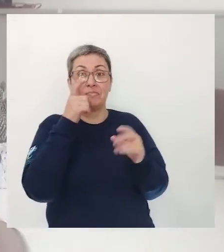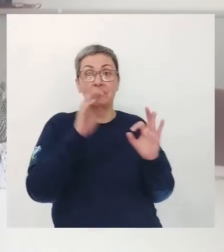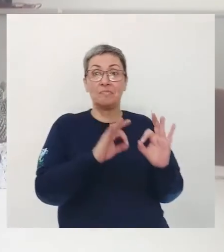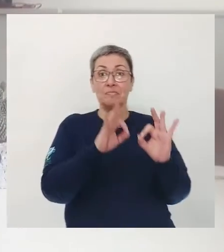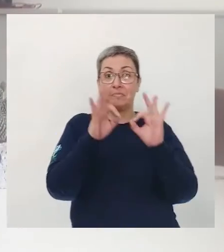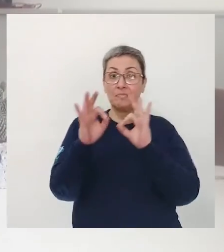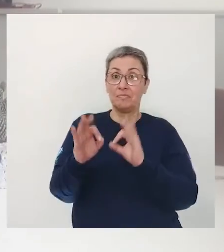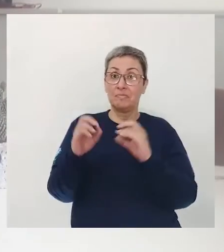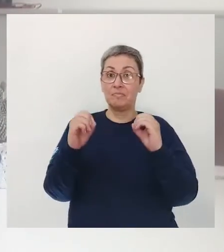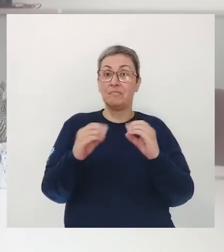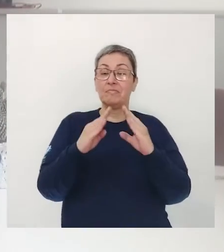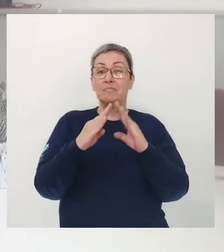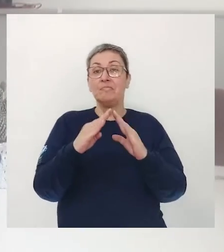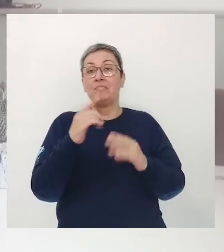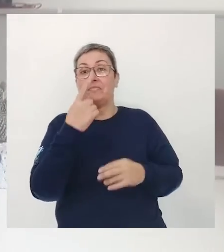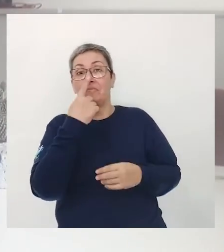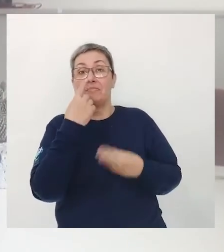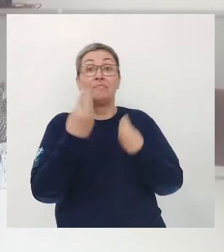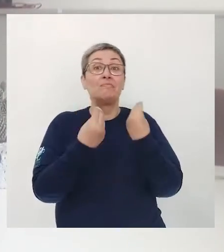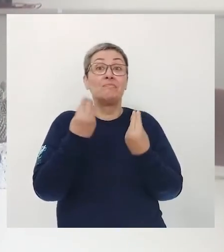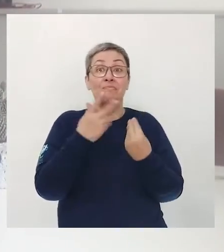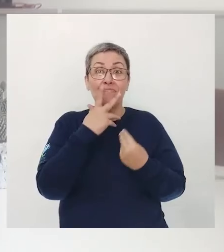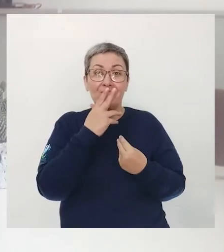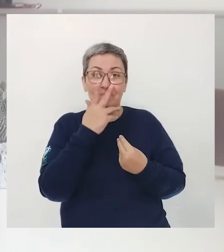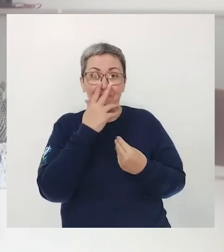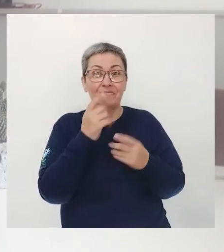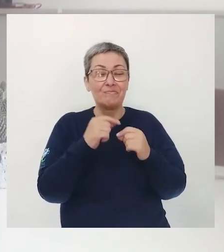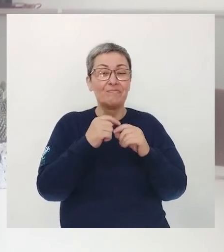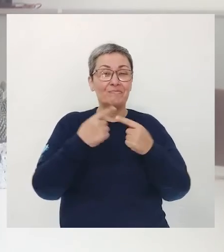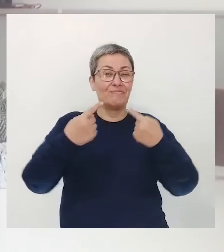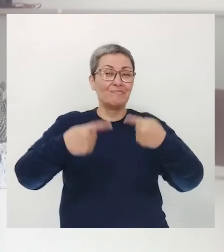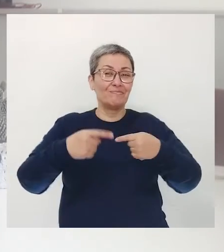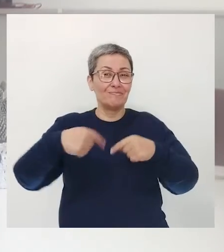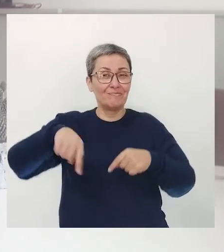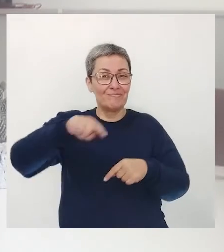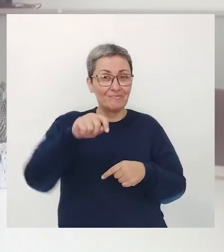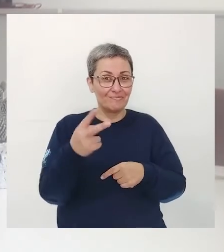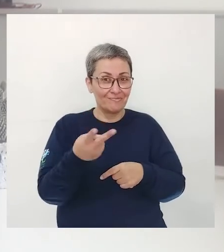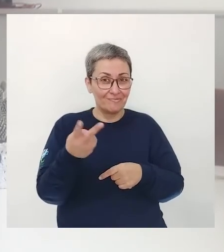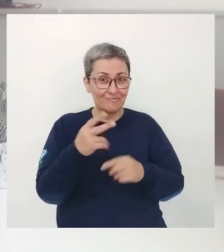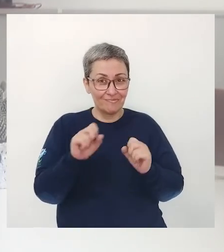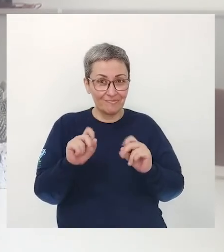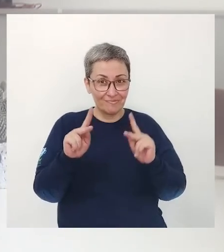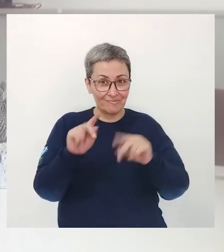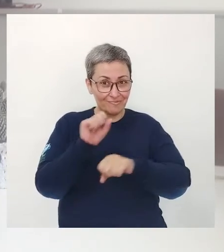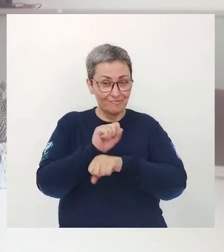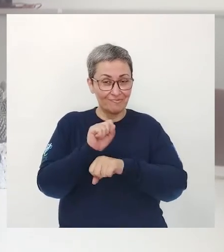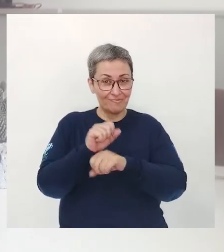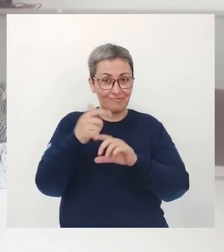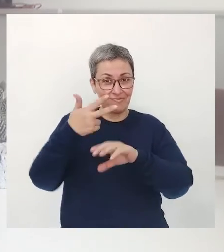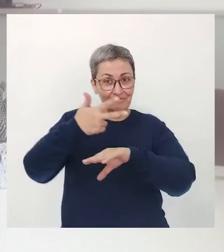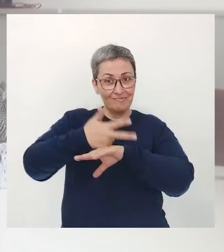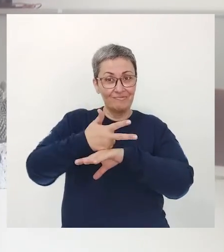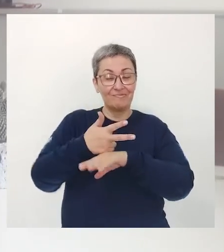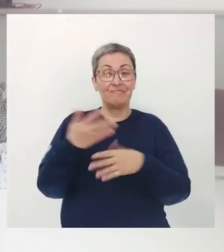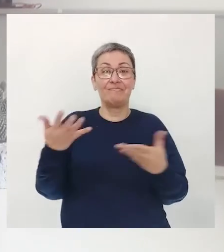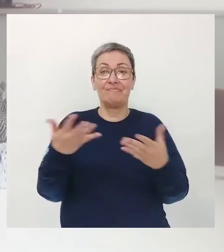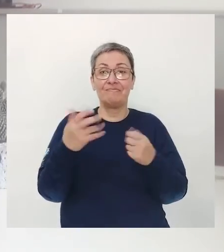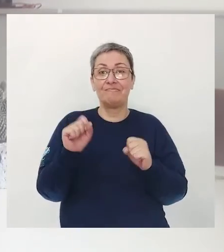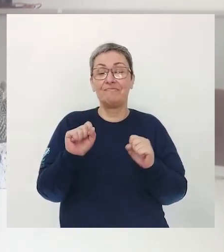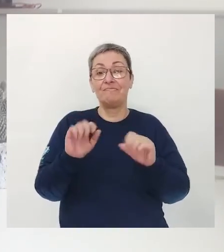programa Aí me inspirei Que tal Vou lançar Esse desafio Para vocês duas Estou aguardando Os vídeos